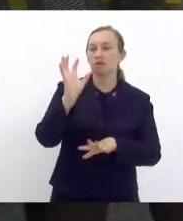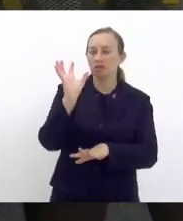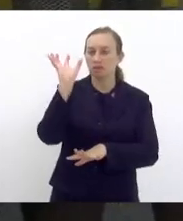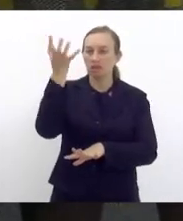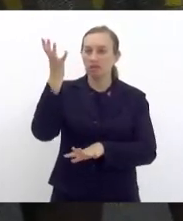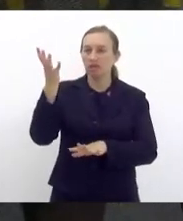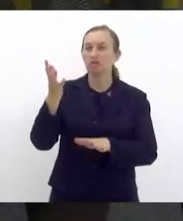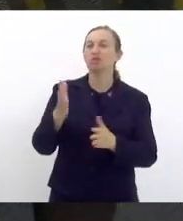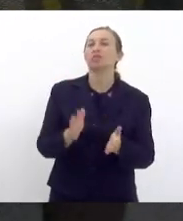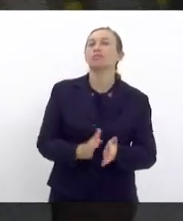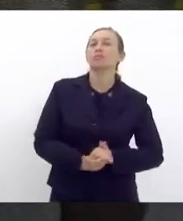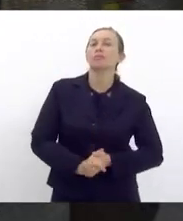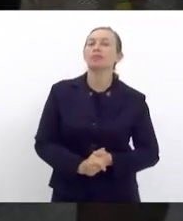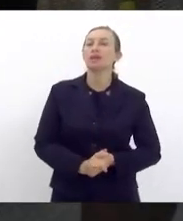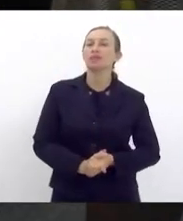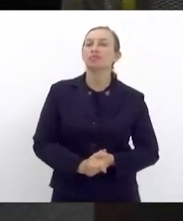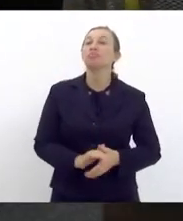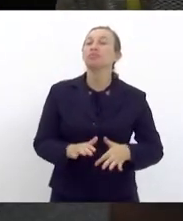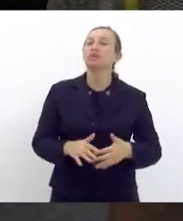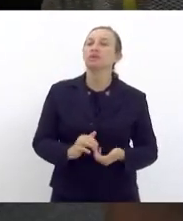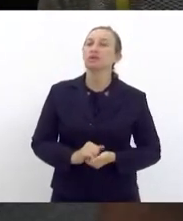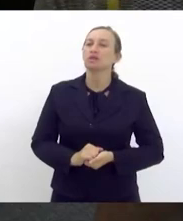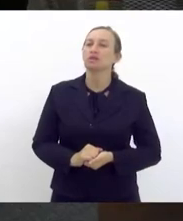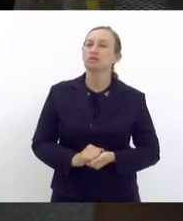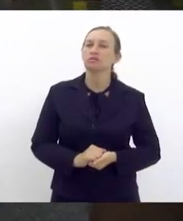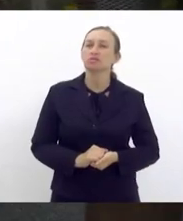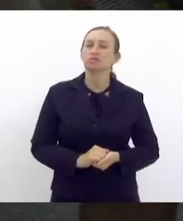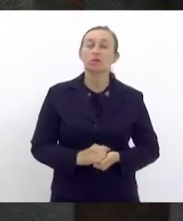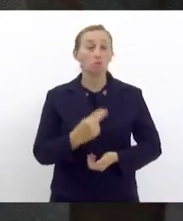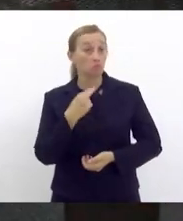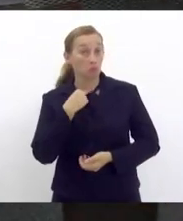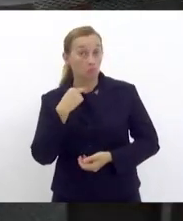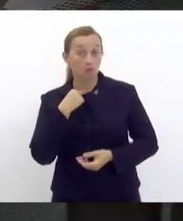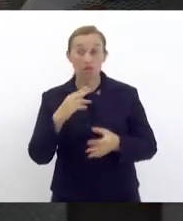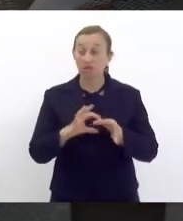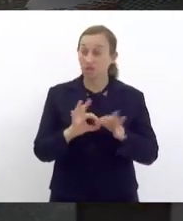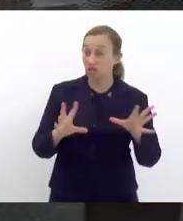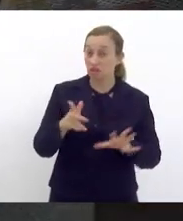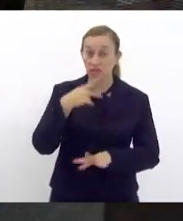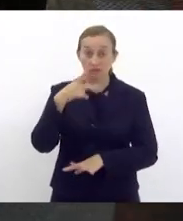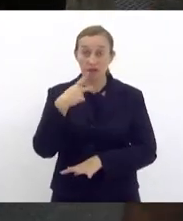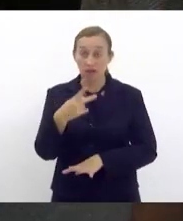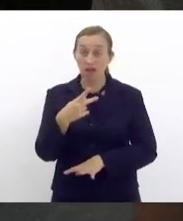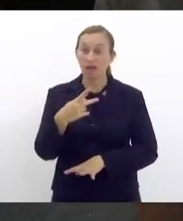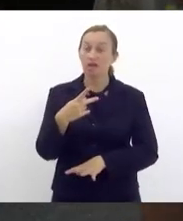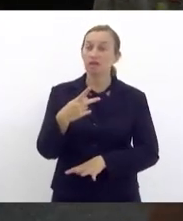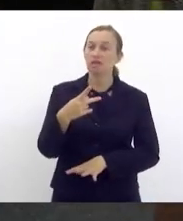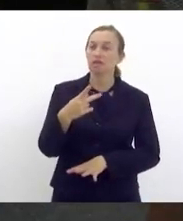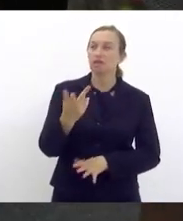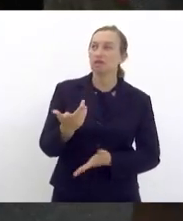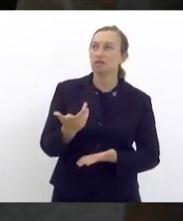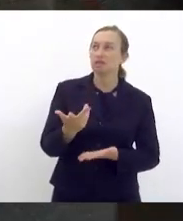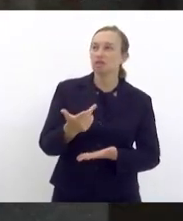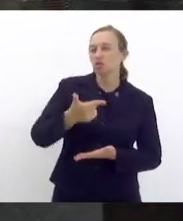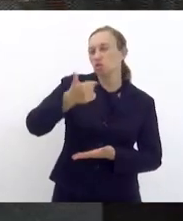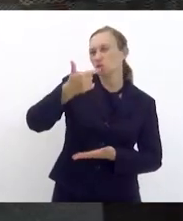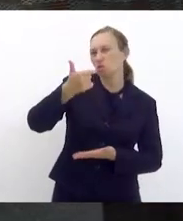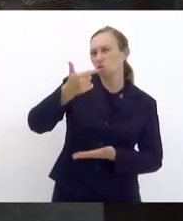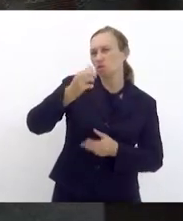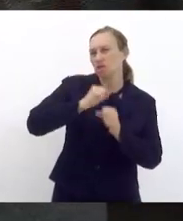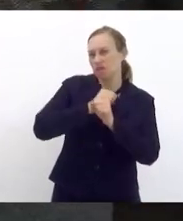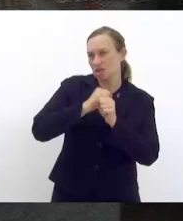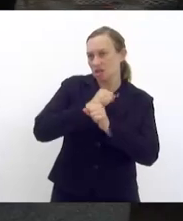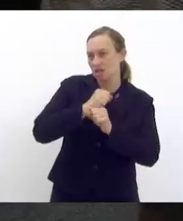esses benefícios, e que a gente não pode deixar de dizer que, apesar de passados 12 anos